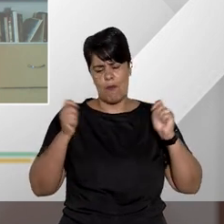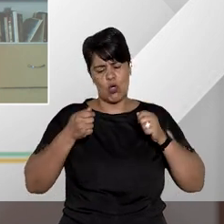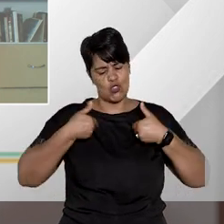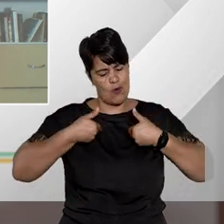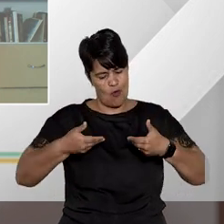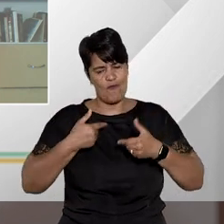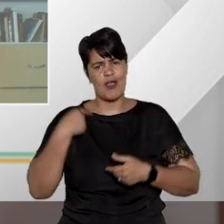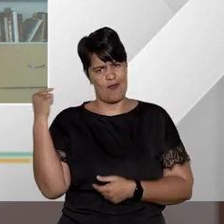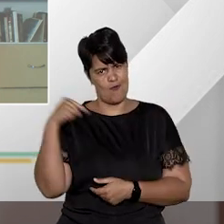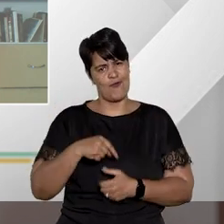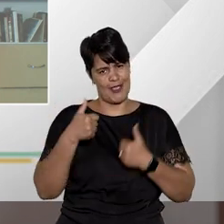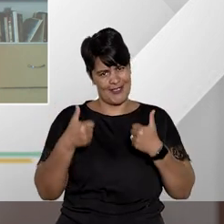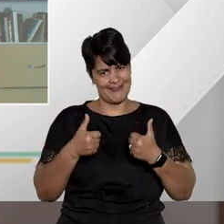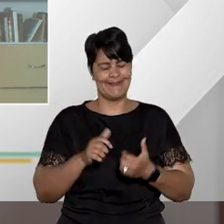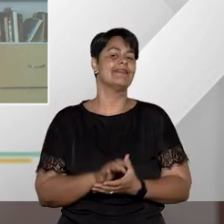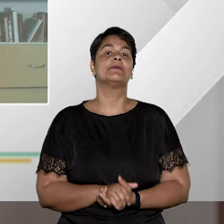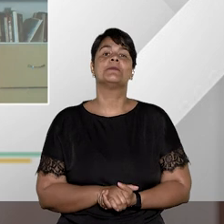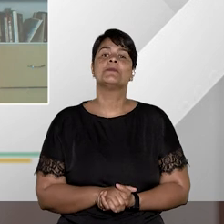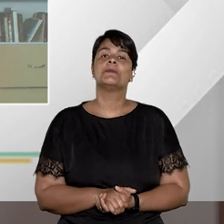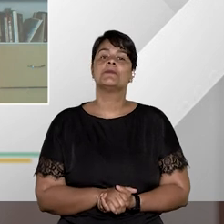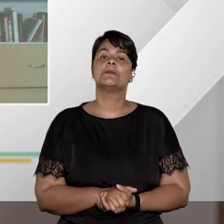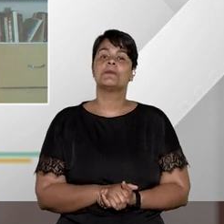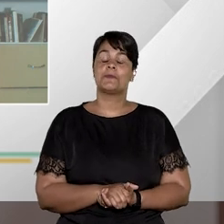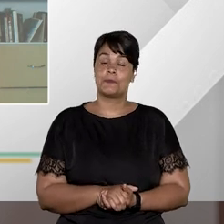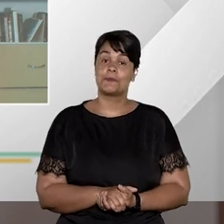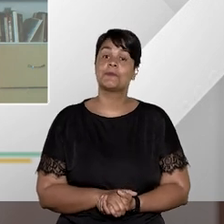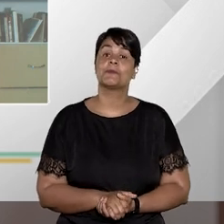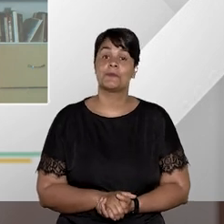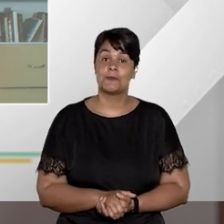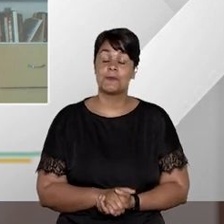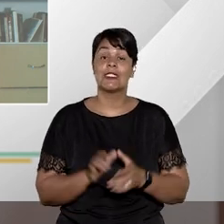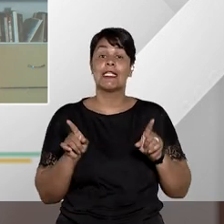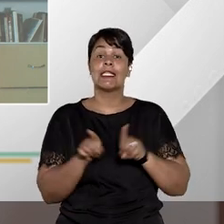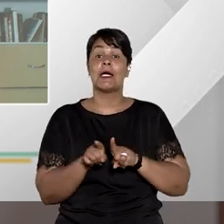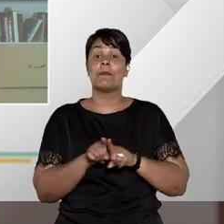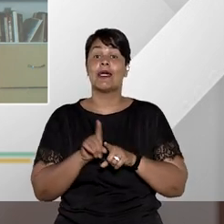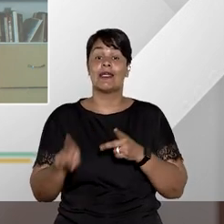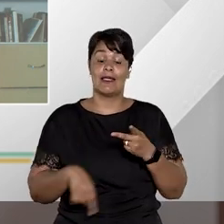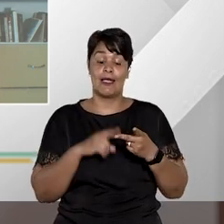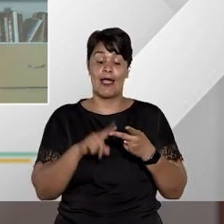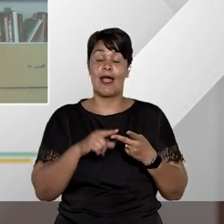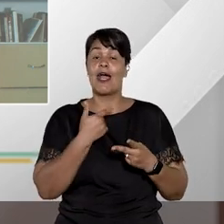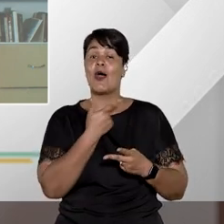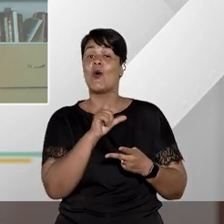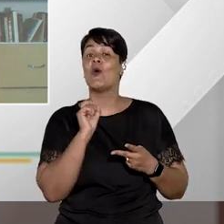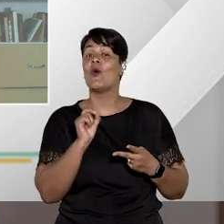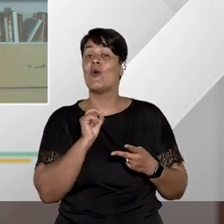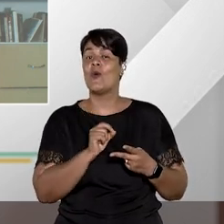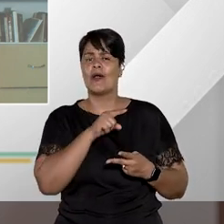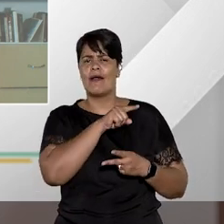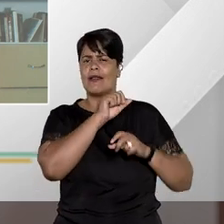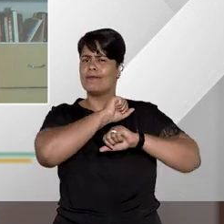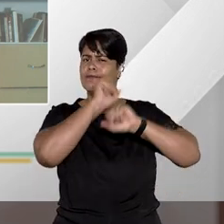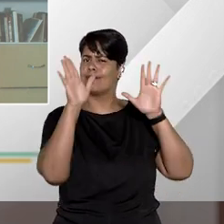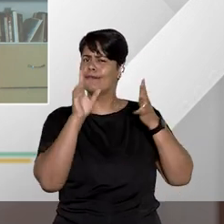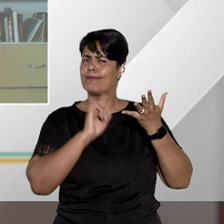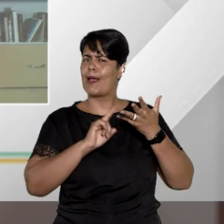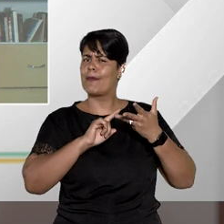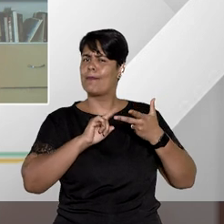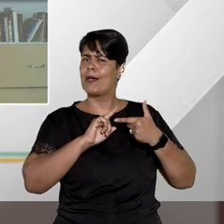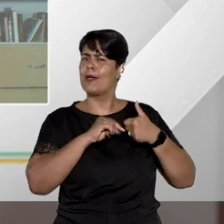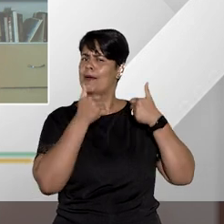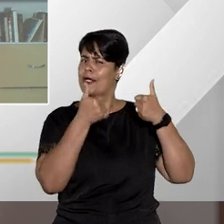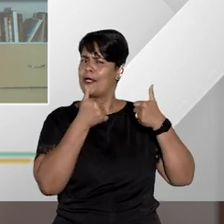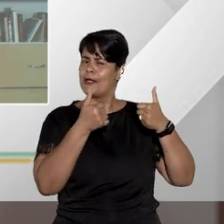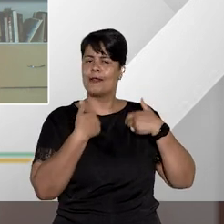precisarem pode me chamar que vai ser um prazer atender muito obrigado nossa outra convidada bem especial de hoje que esclareceu tantas dúvidas